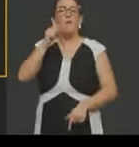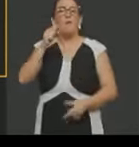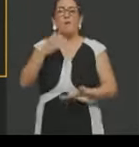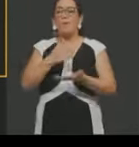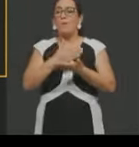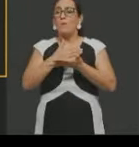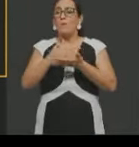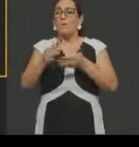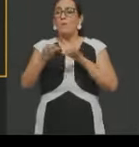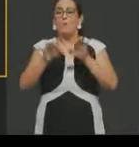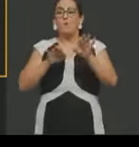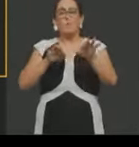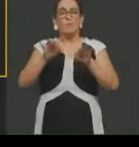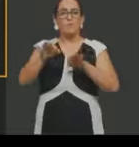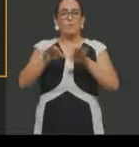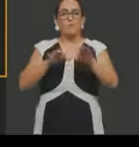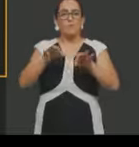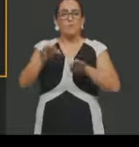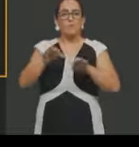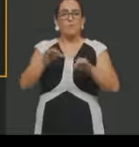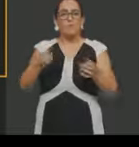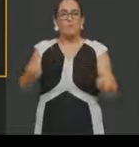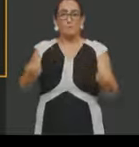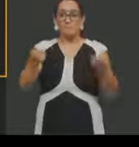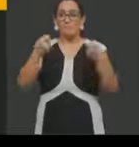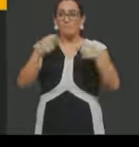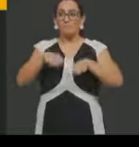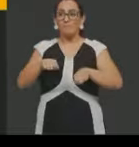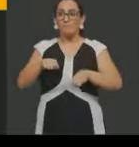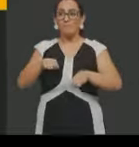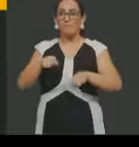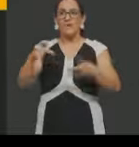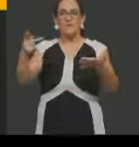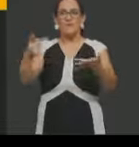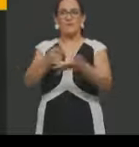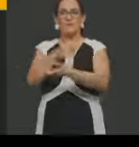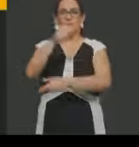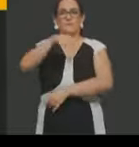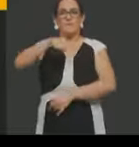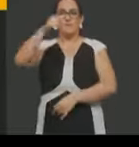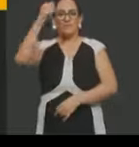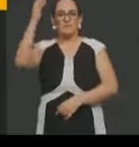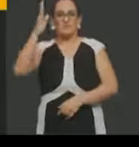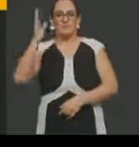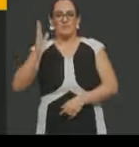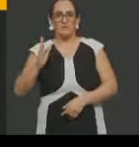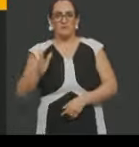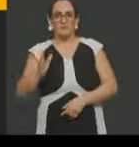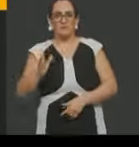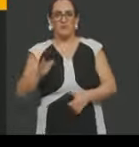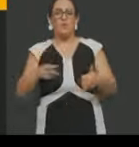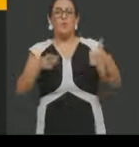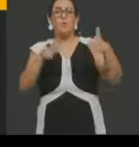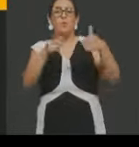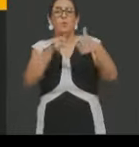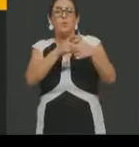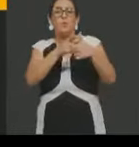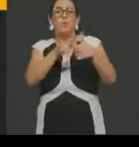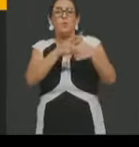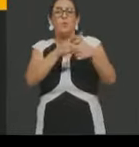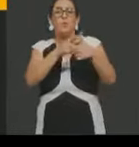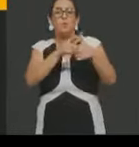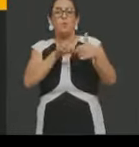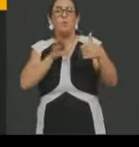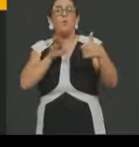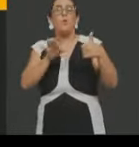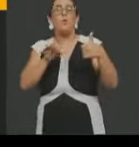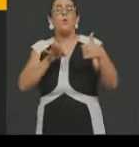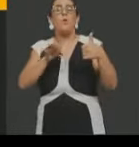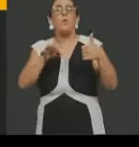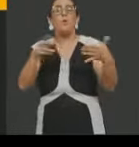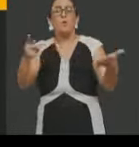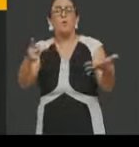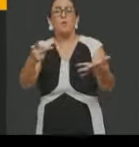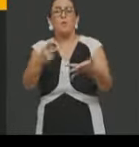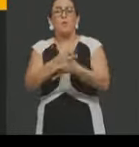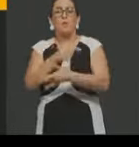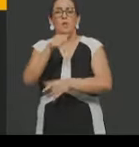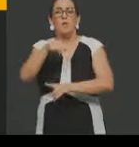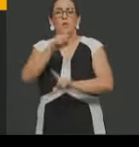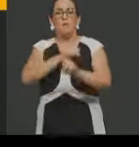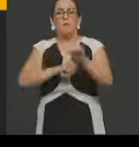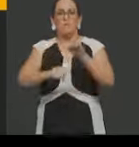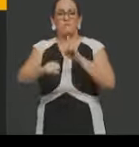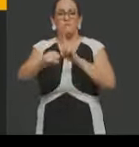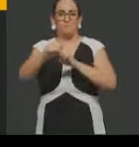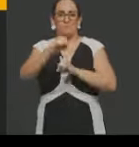para que isso também seja possível no Brasil. As primeiras formas de organização que nós temos, principalmente, são sociedades de